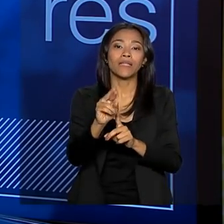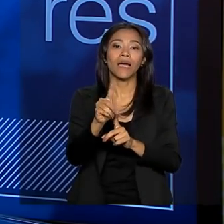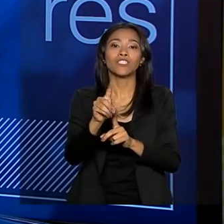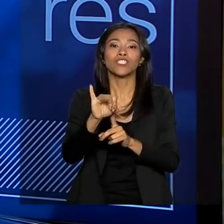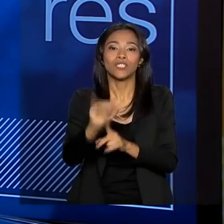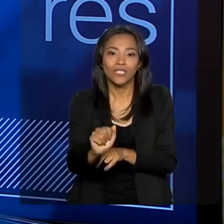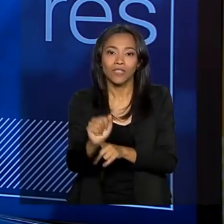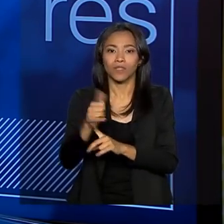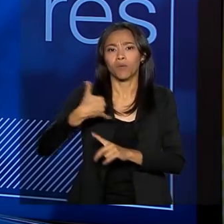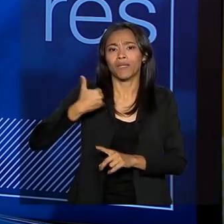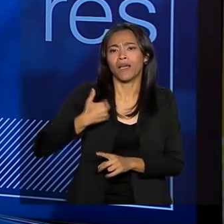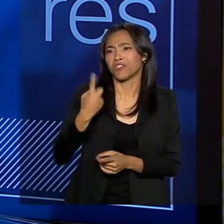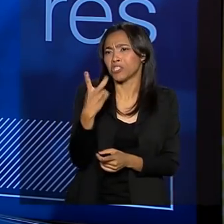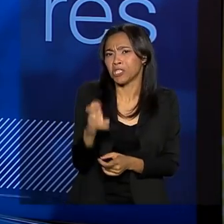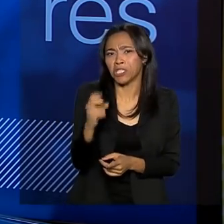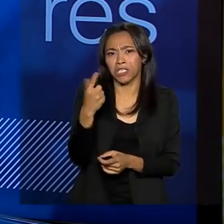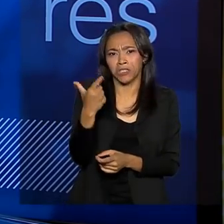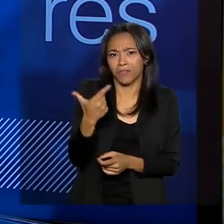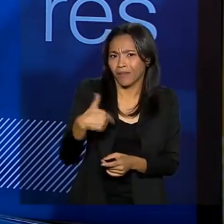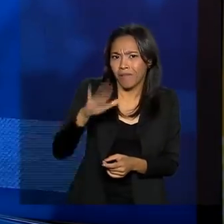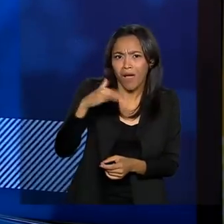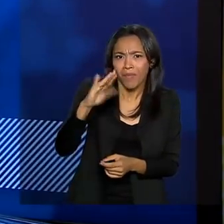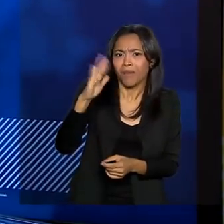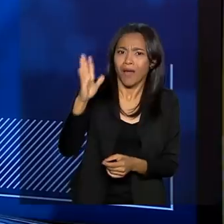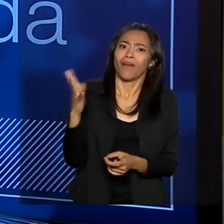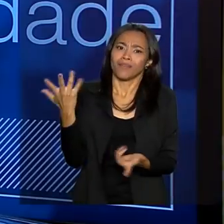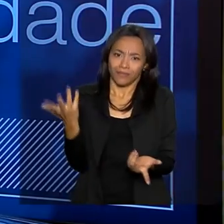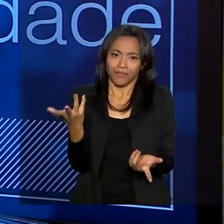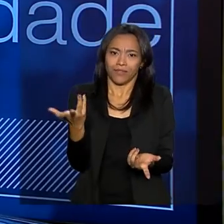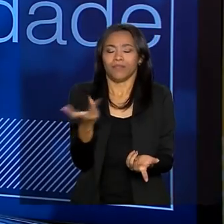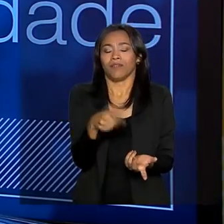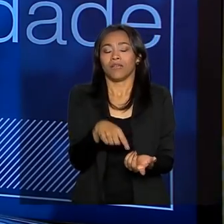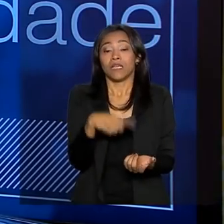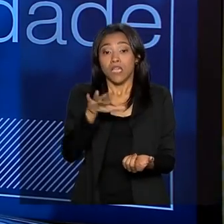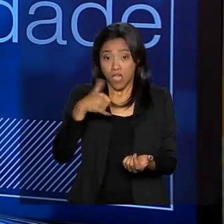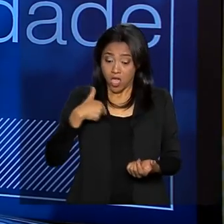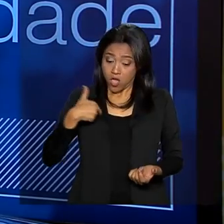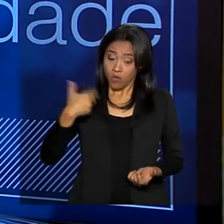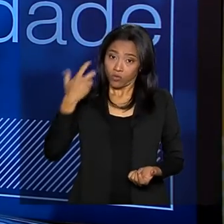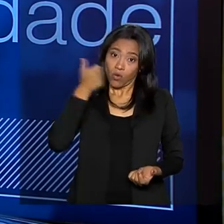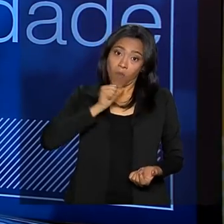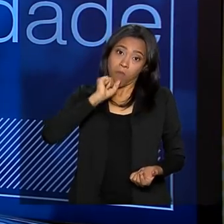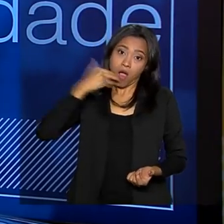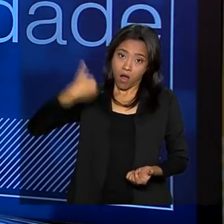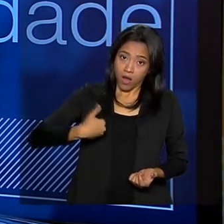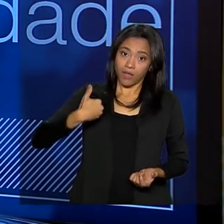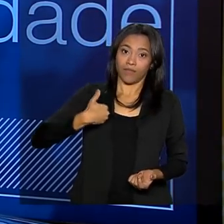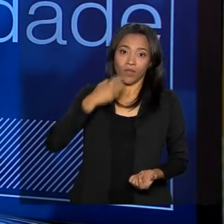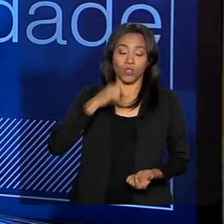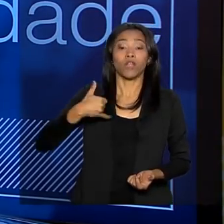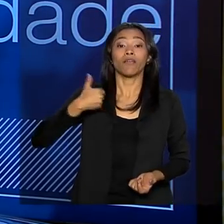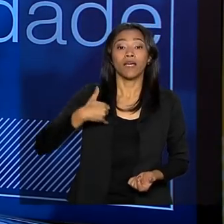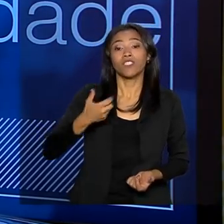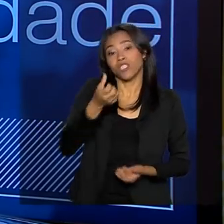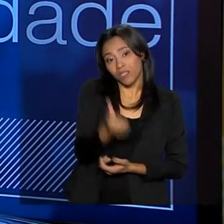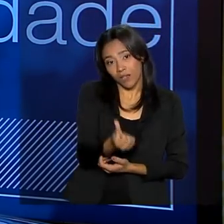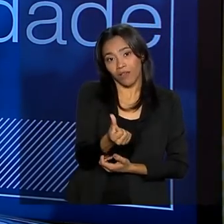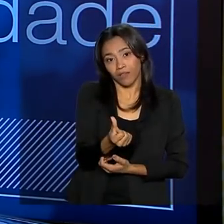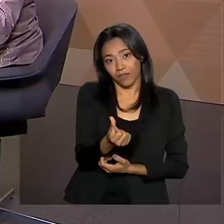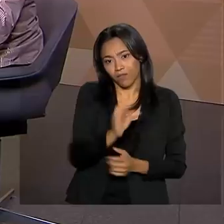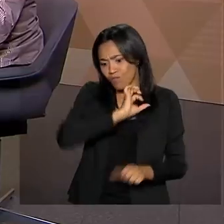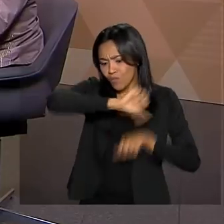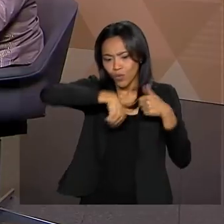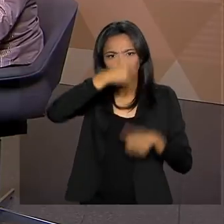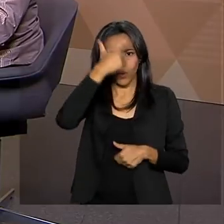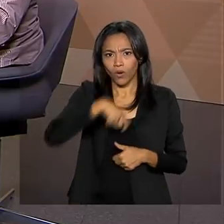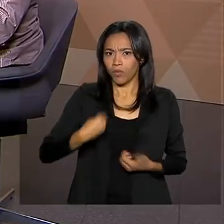exitosas, mostrando experiências exitosas. Eu sou mãe adotiva e quando eu adotei a minha filha tinha seis anos de idade. E a experiência mudou